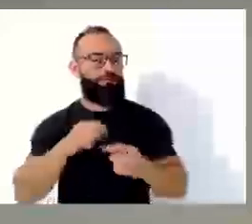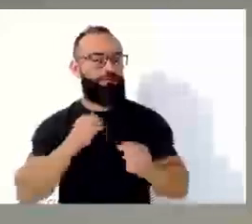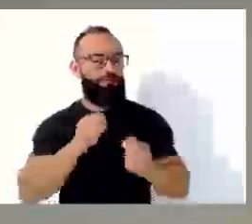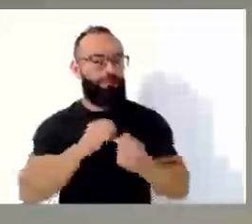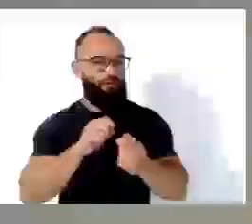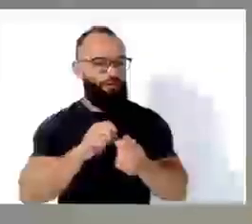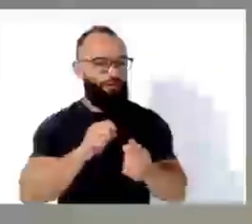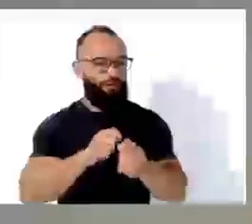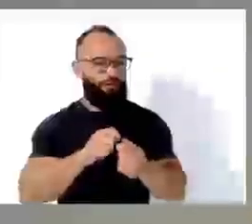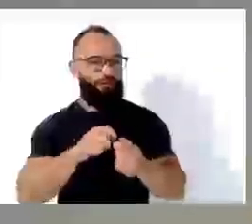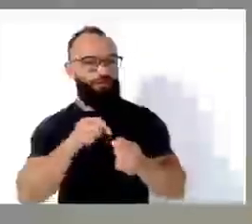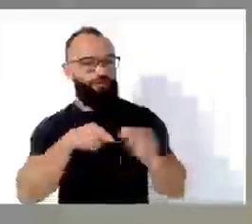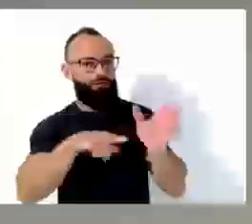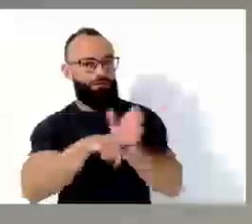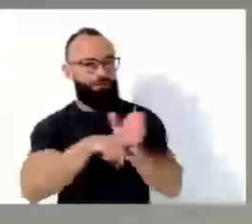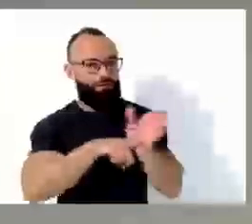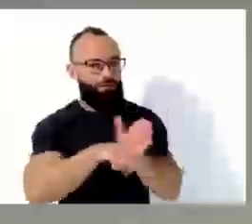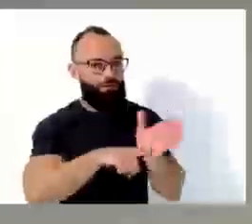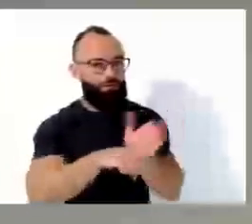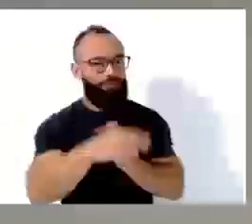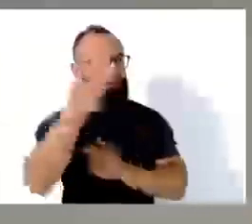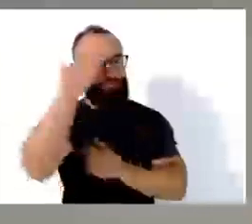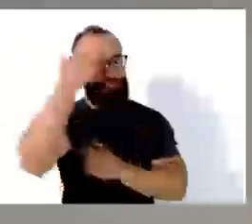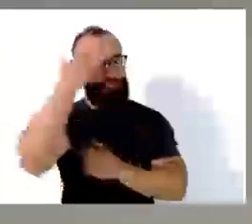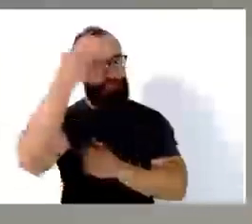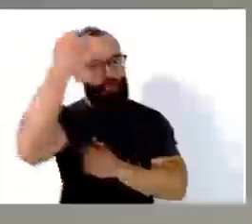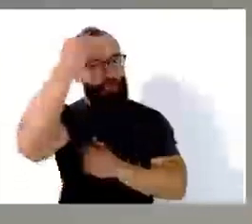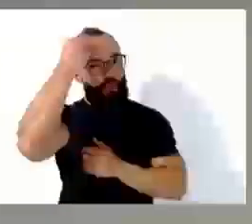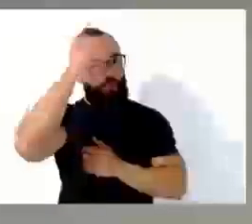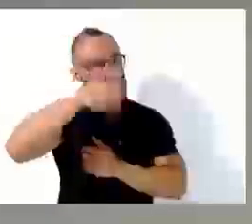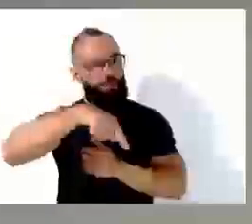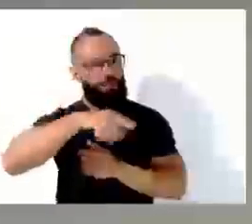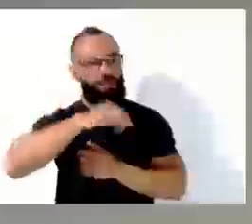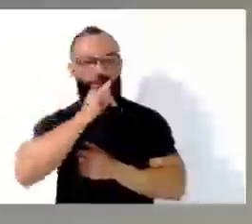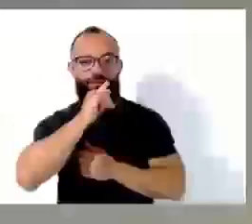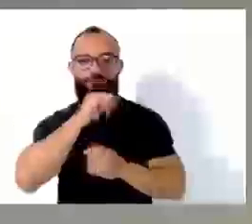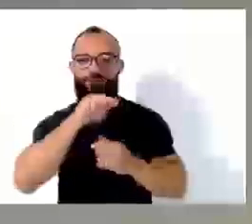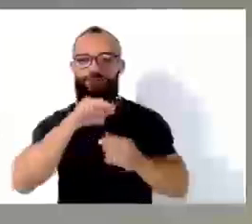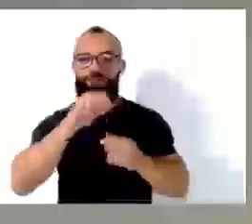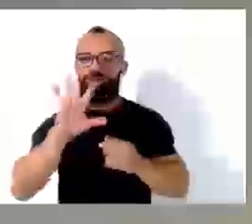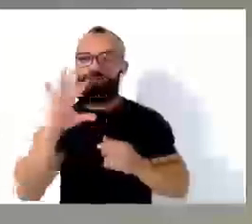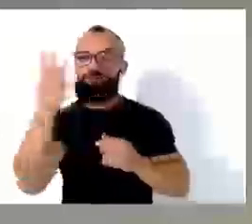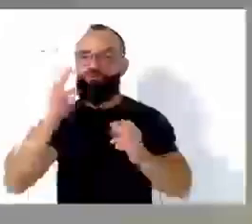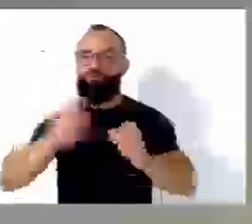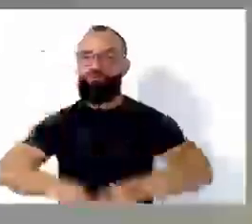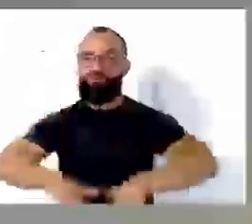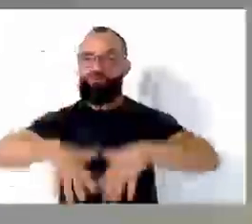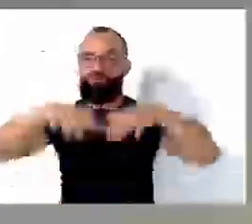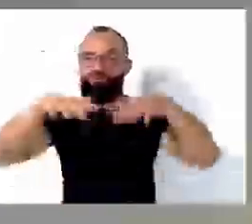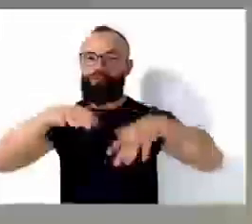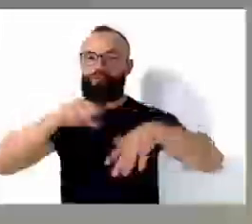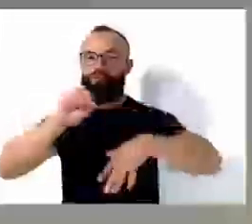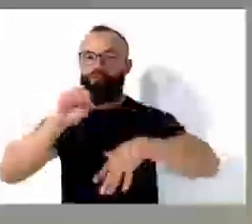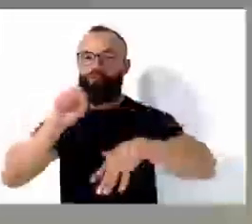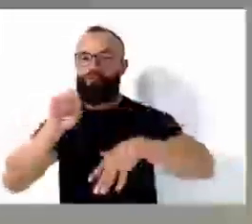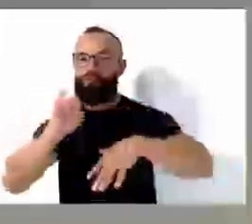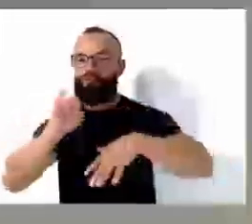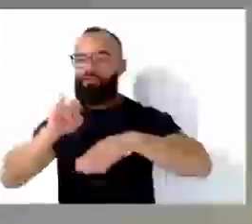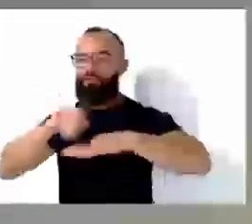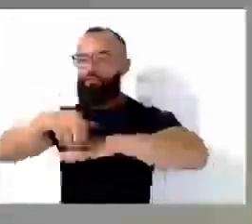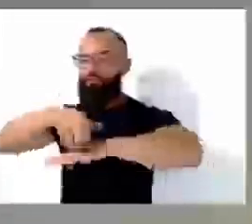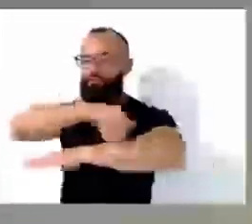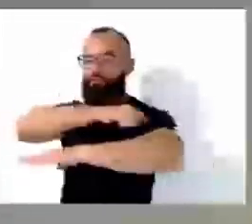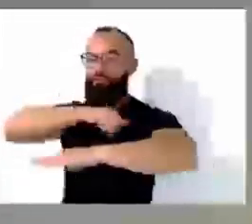culpado, se aquelas trilistas foi realmente o que causou as cheias no Delta Vila, se foi o aterro do Delta Vila que foi mal feito.